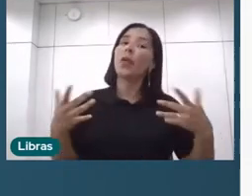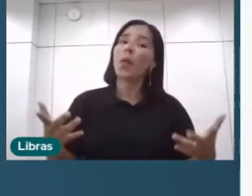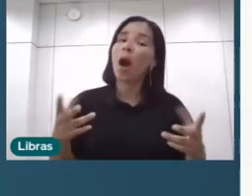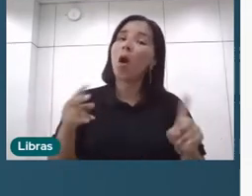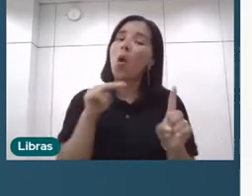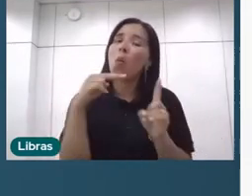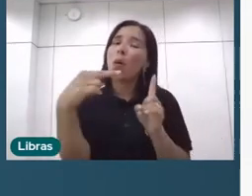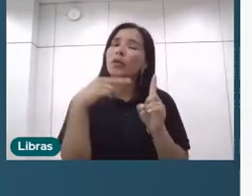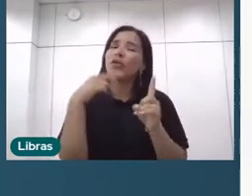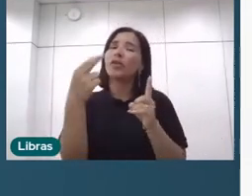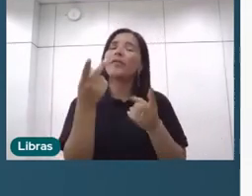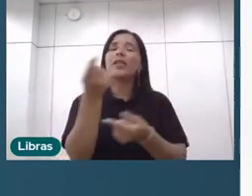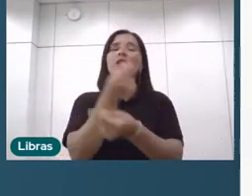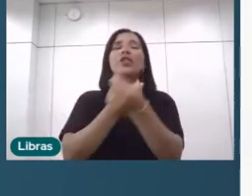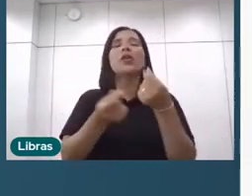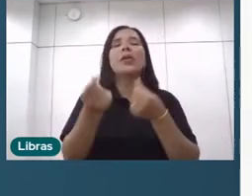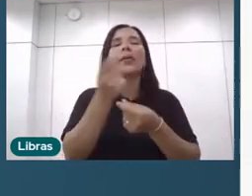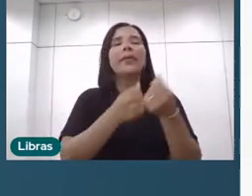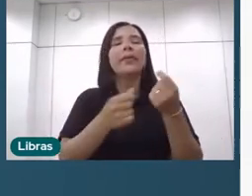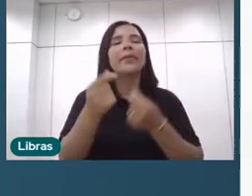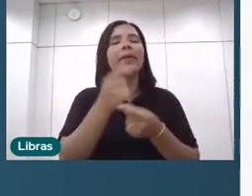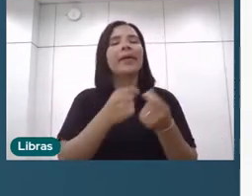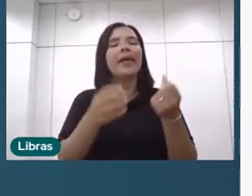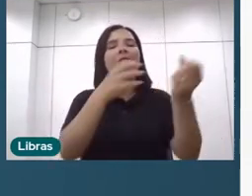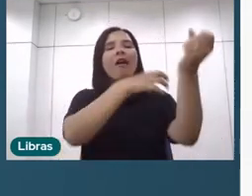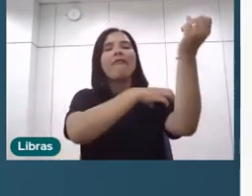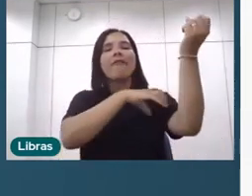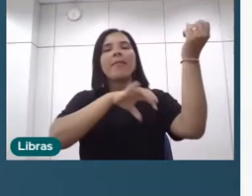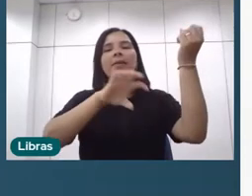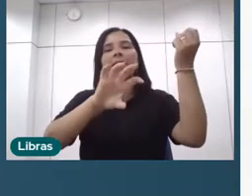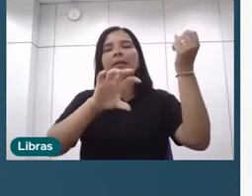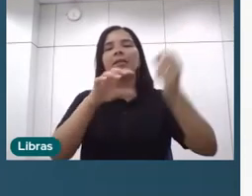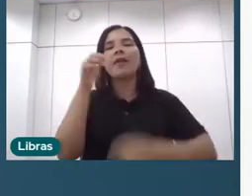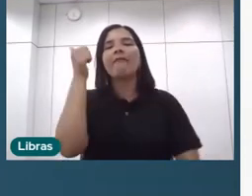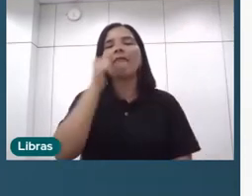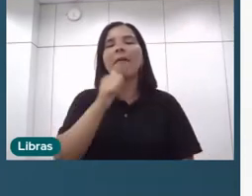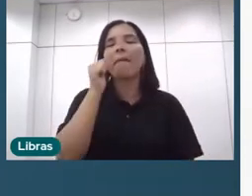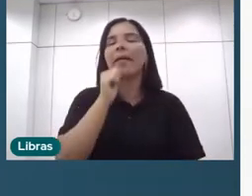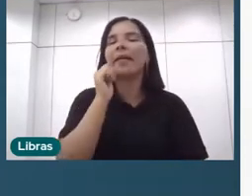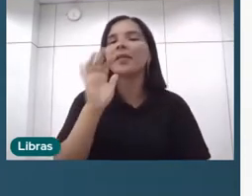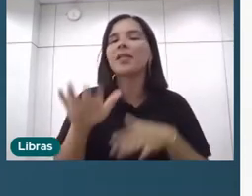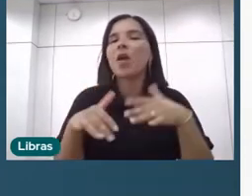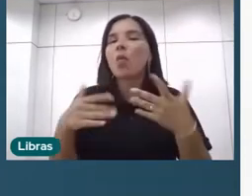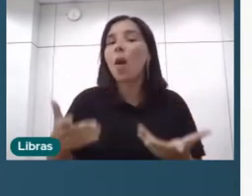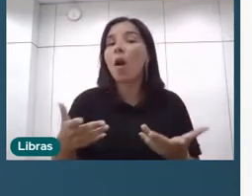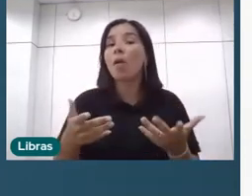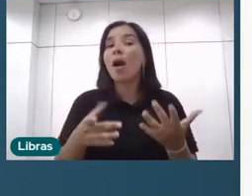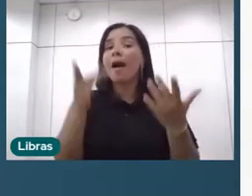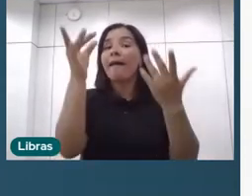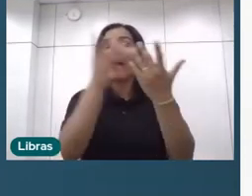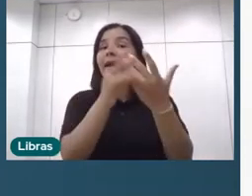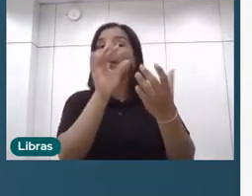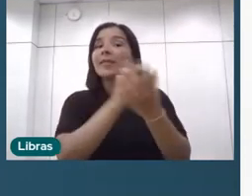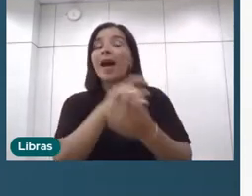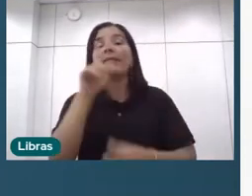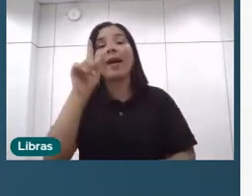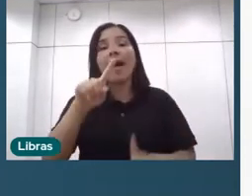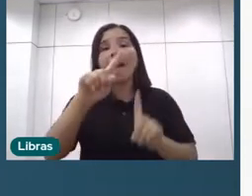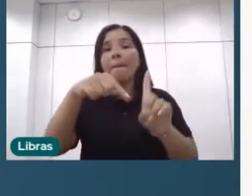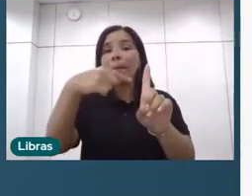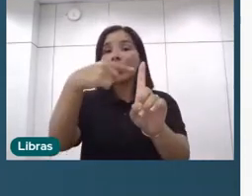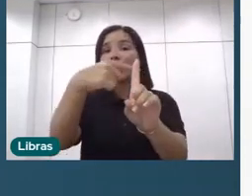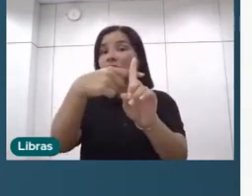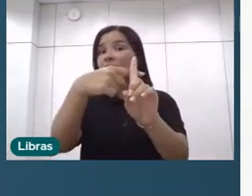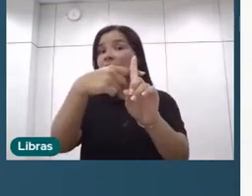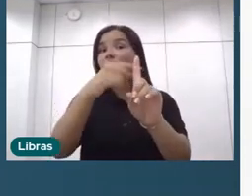de economia feminista, né? Ser casada é uma coisa positiva ou negativa em termos de cuidado,